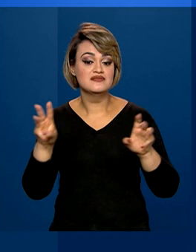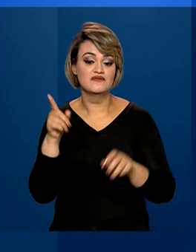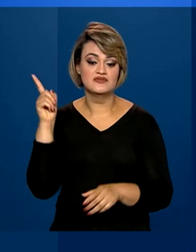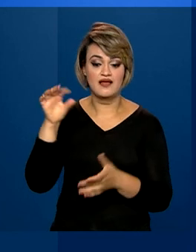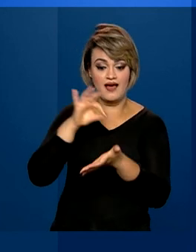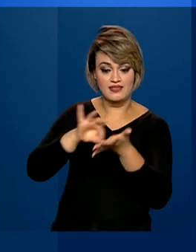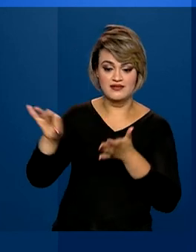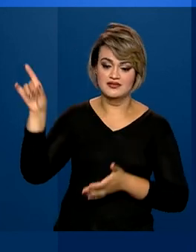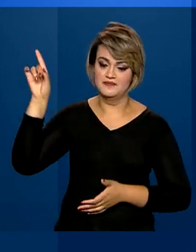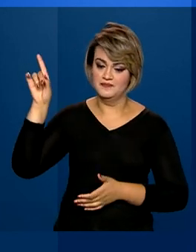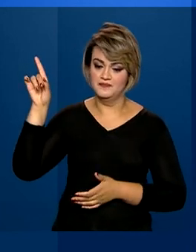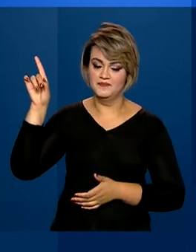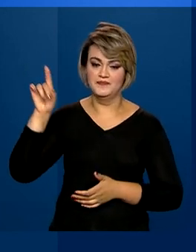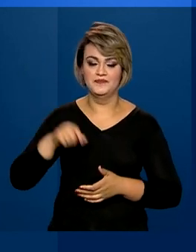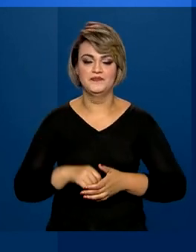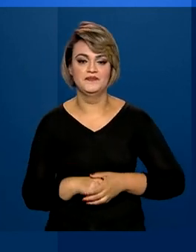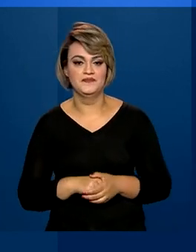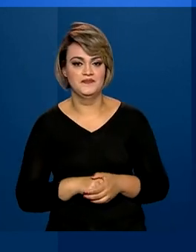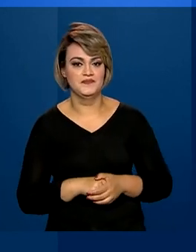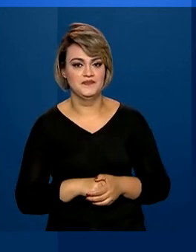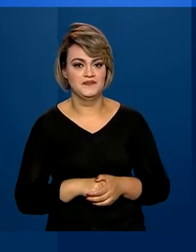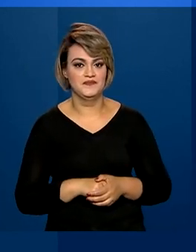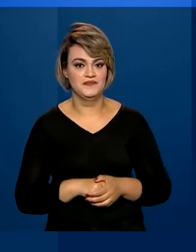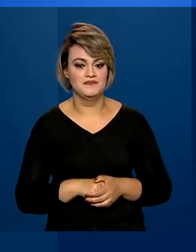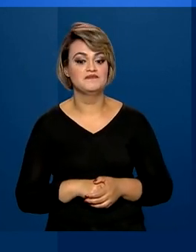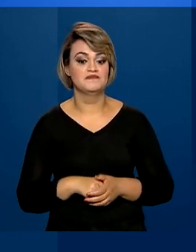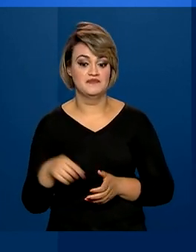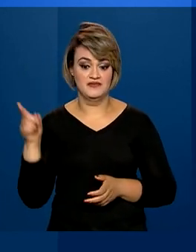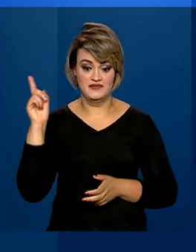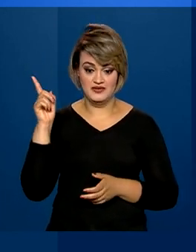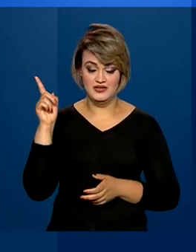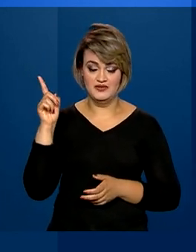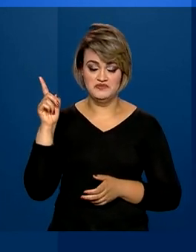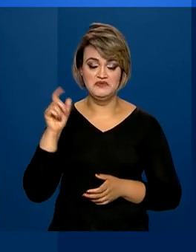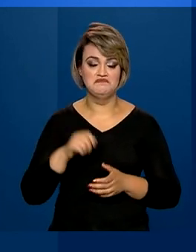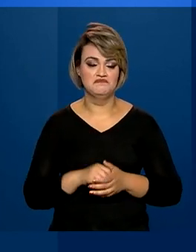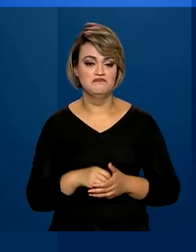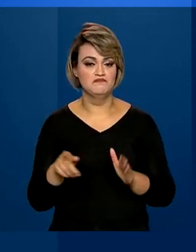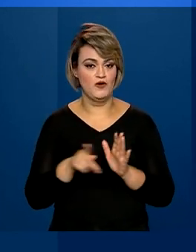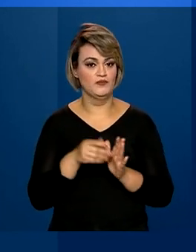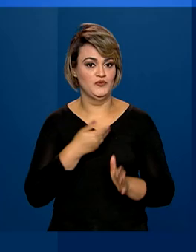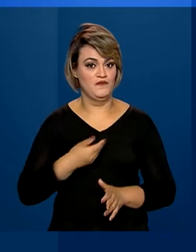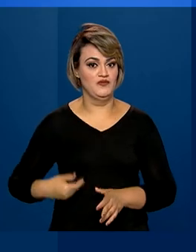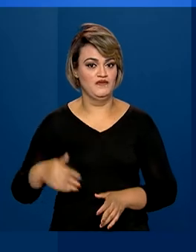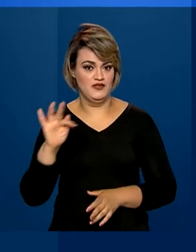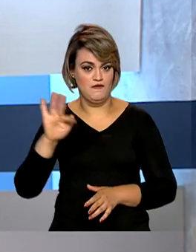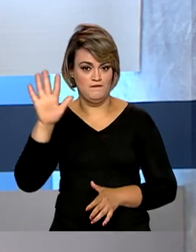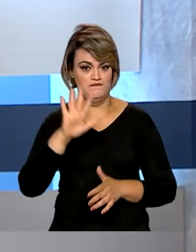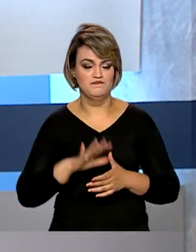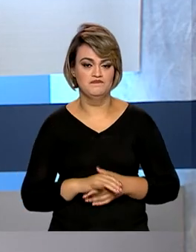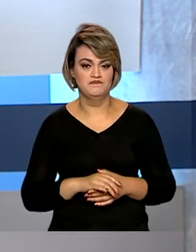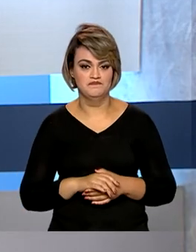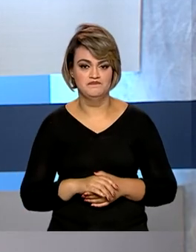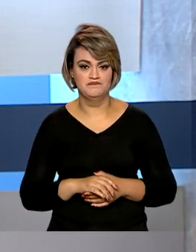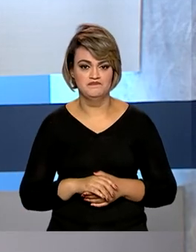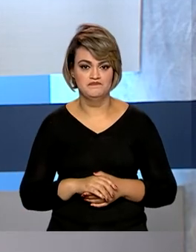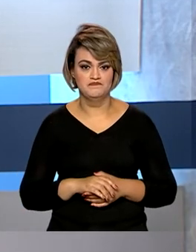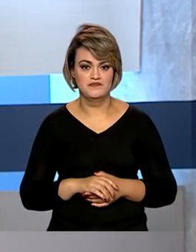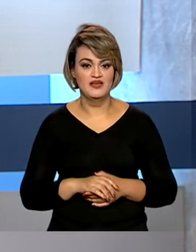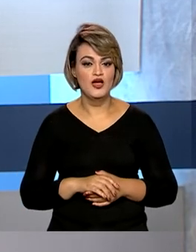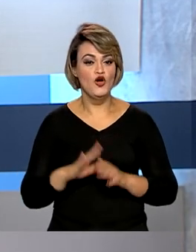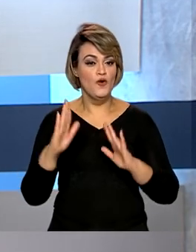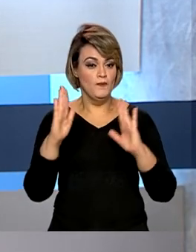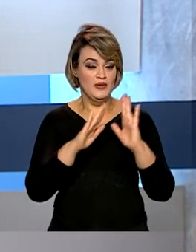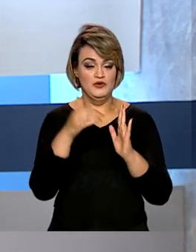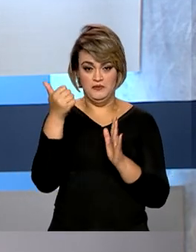cadastro no gov.br, o portal de autenticação do governo federal. A primeira